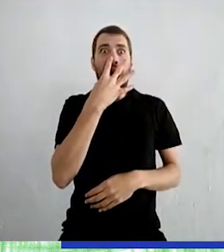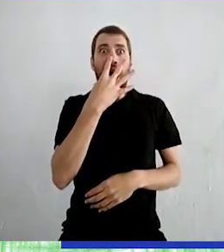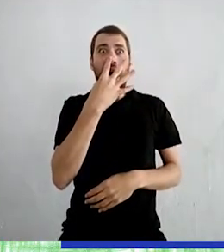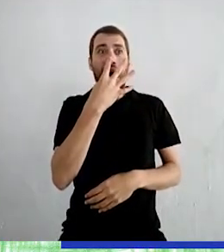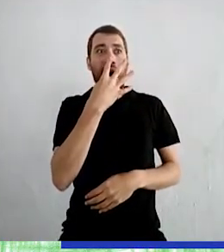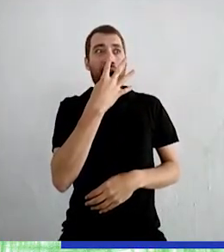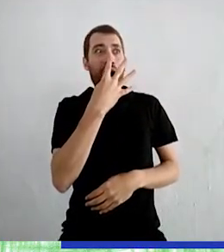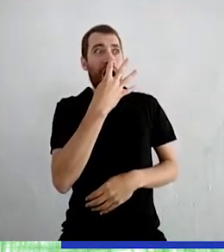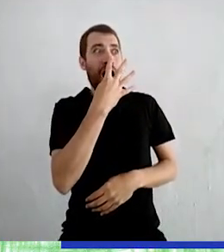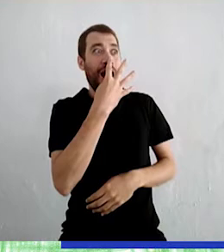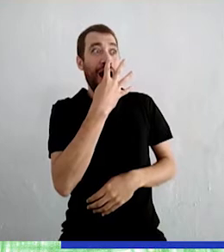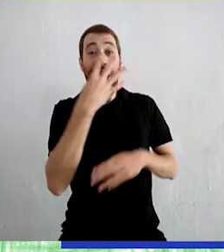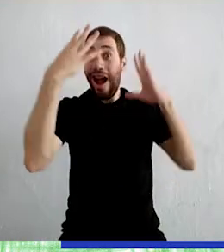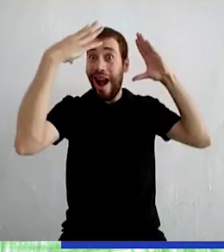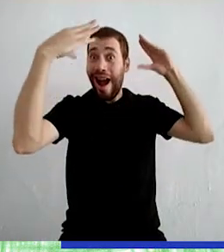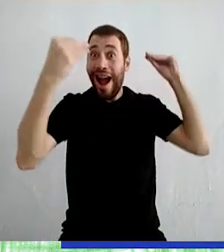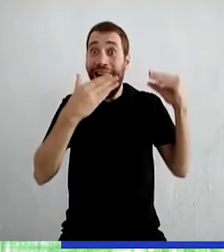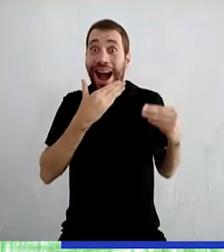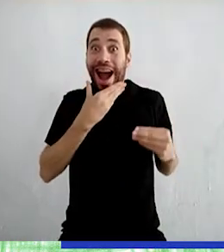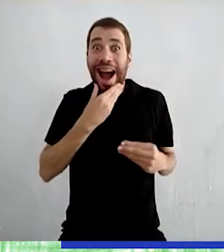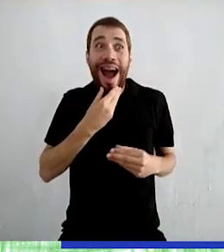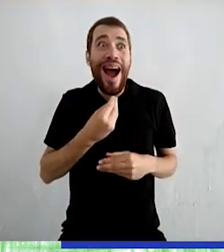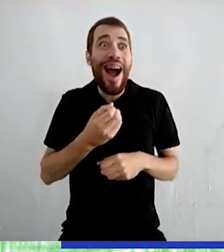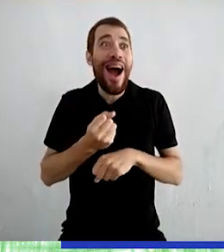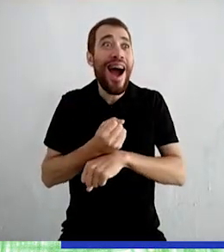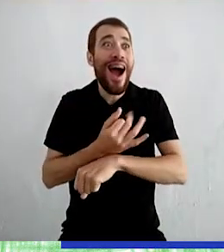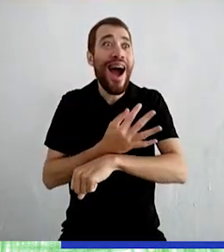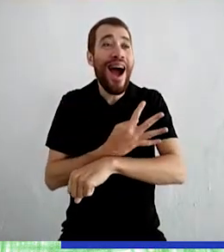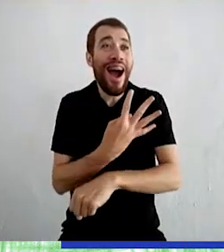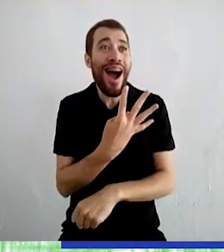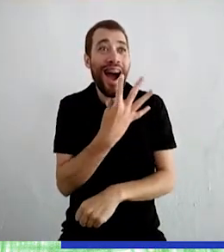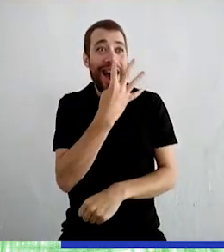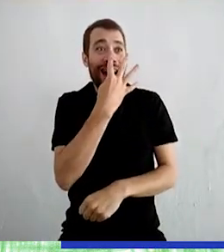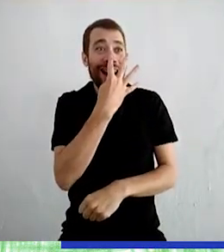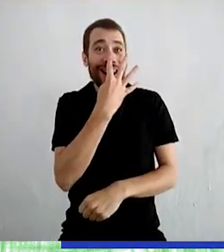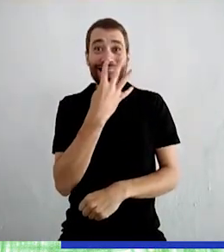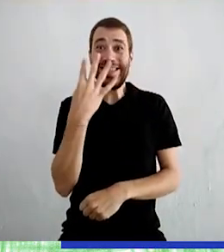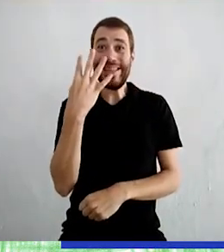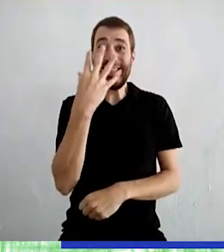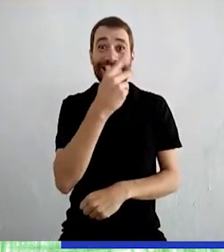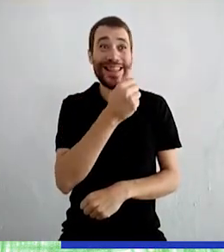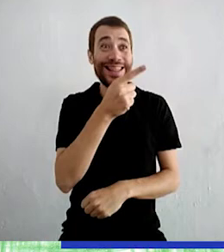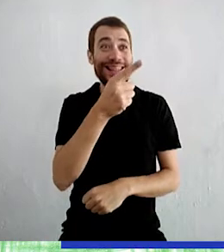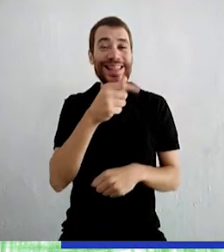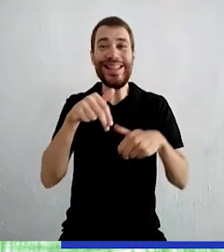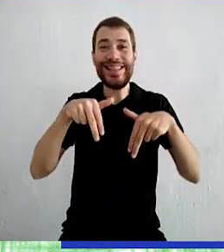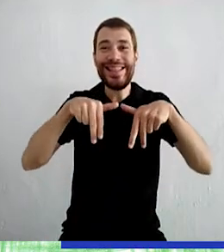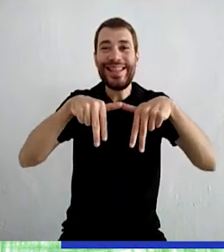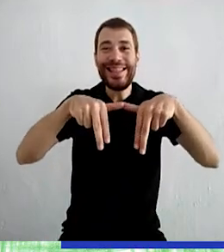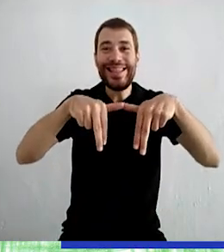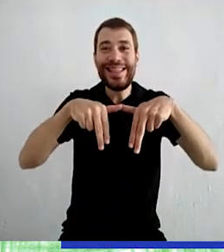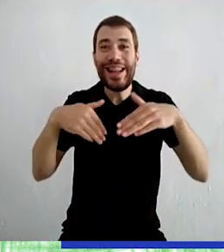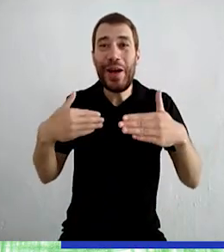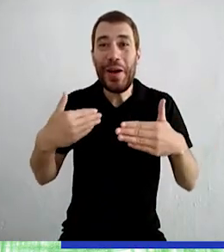admiraram O príncipe Encantado com tamanha beleza Dançou com ela até